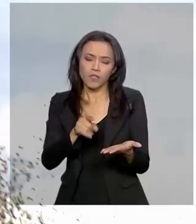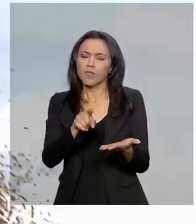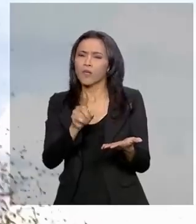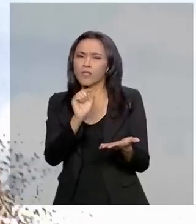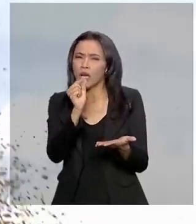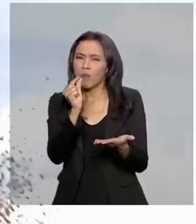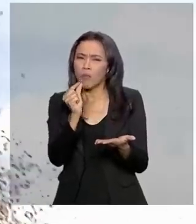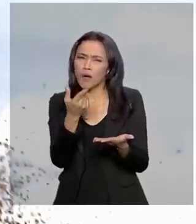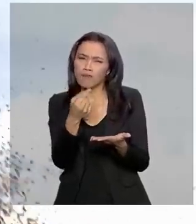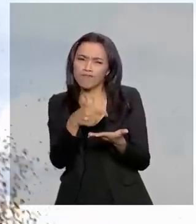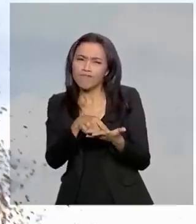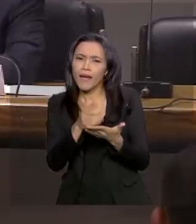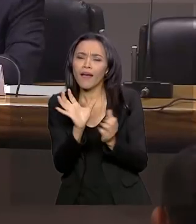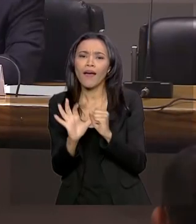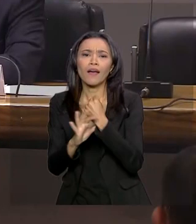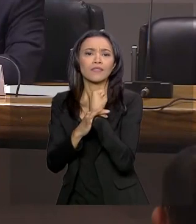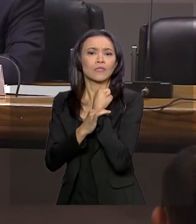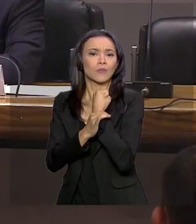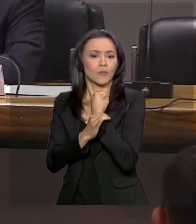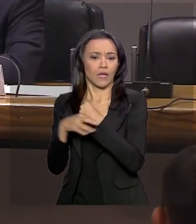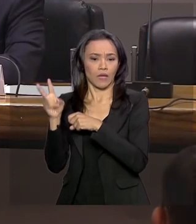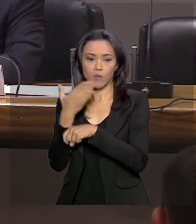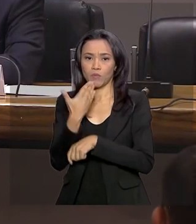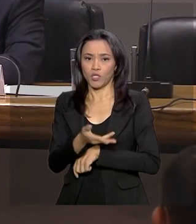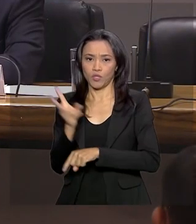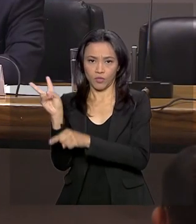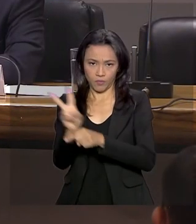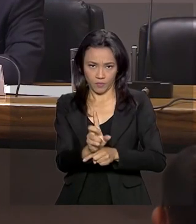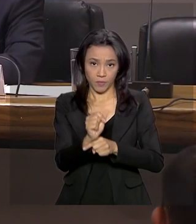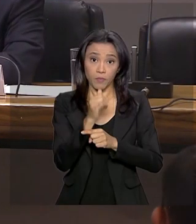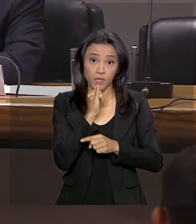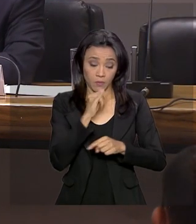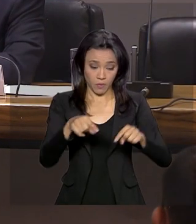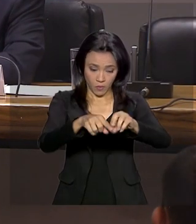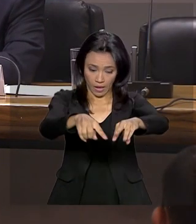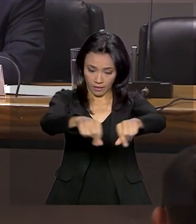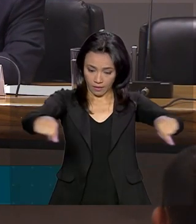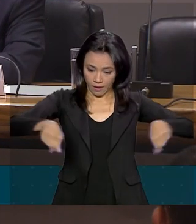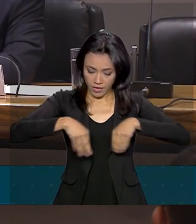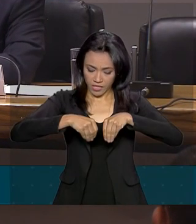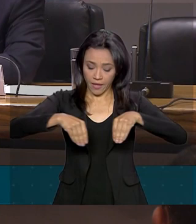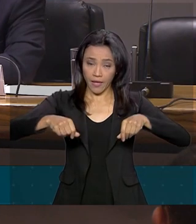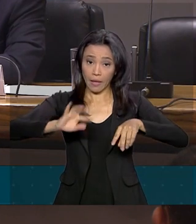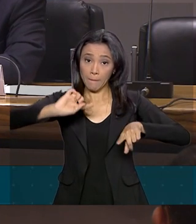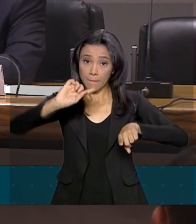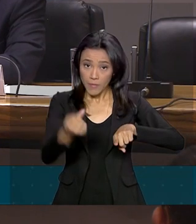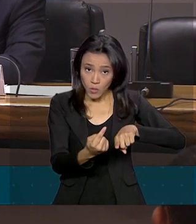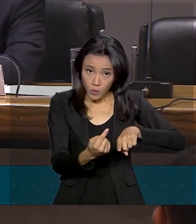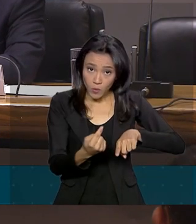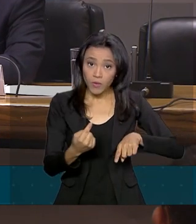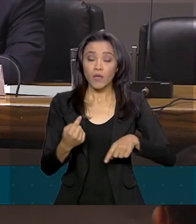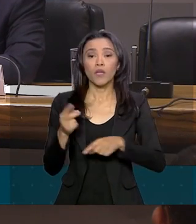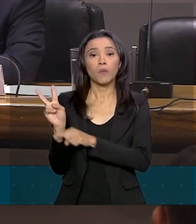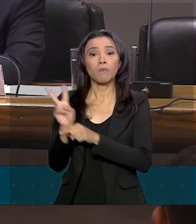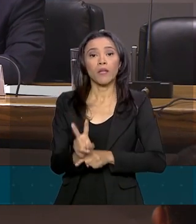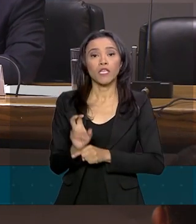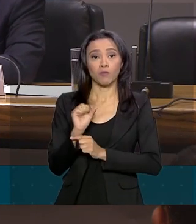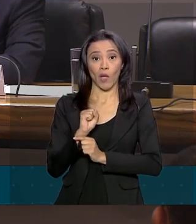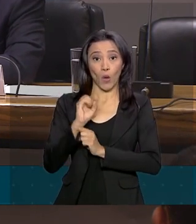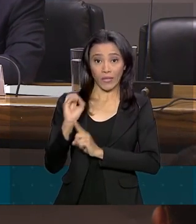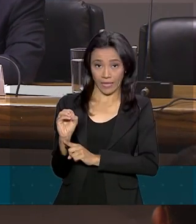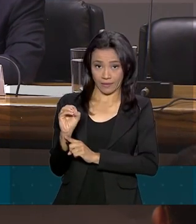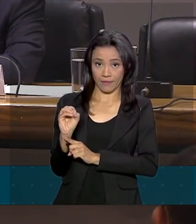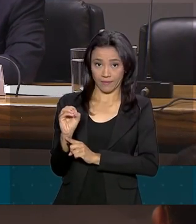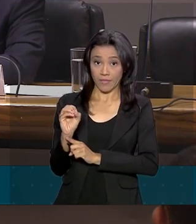garantia em um empréstimo. Por exemplo, a propriedade vale mil e o empréstimo é de 80. Se você